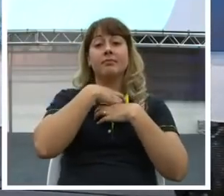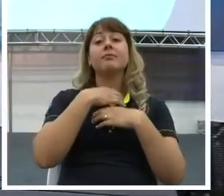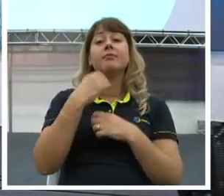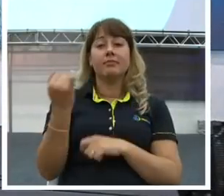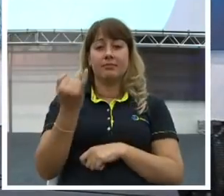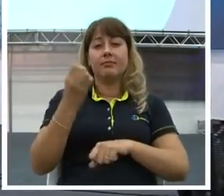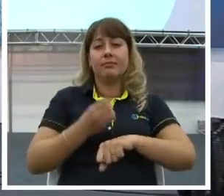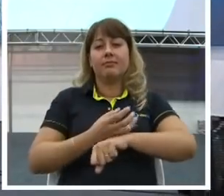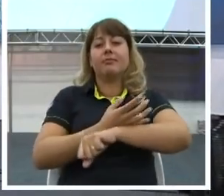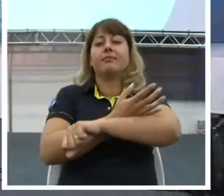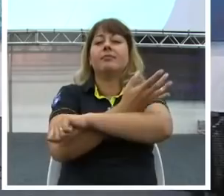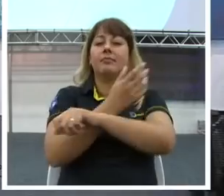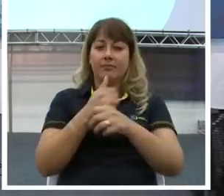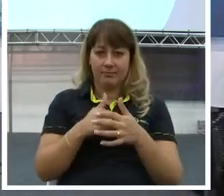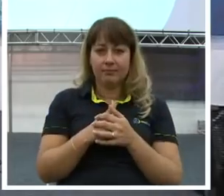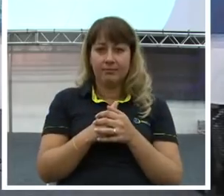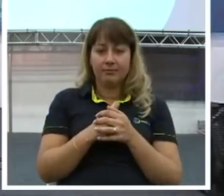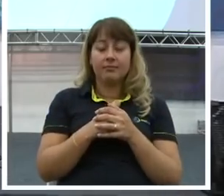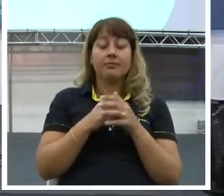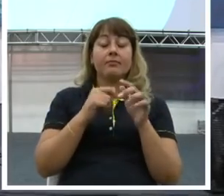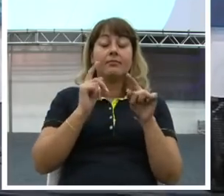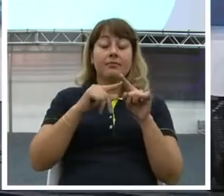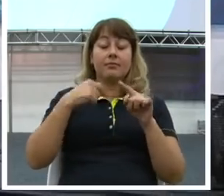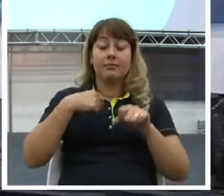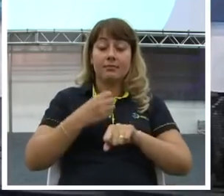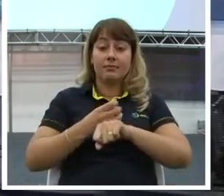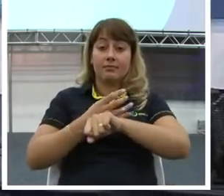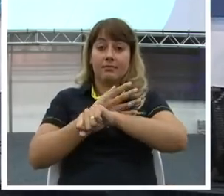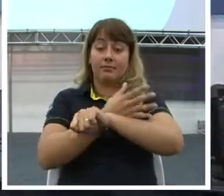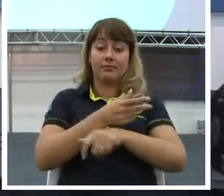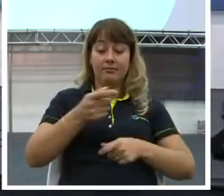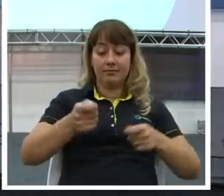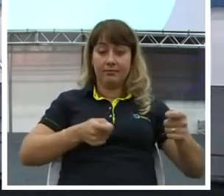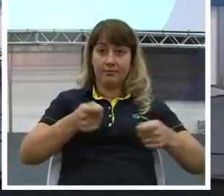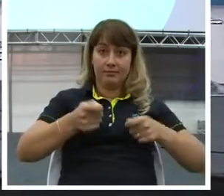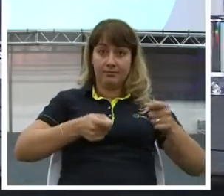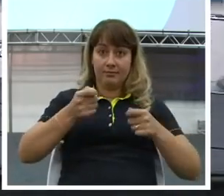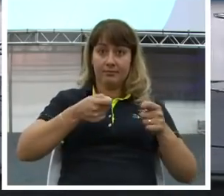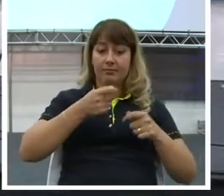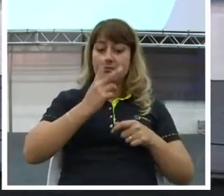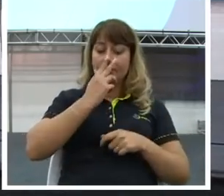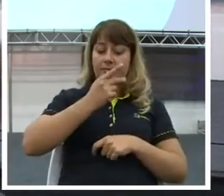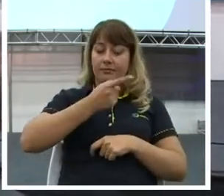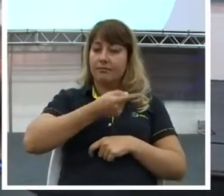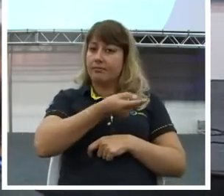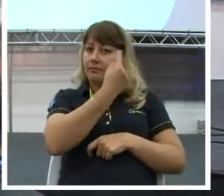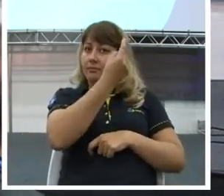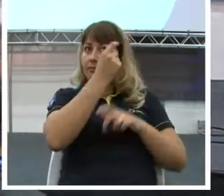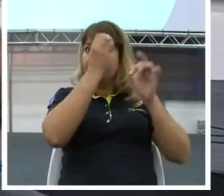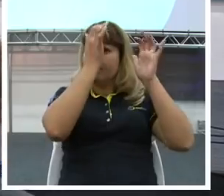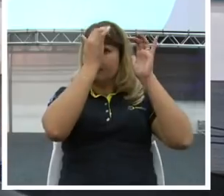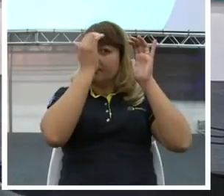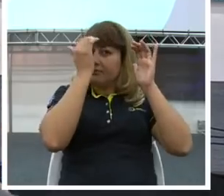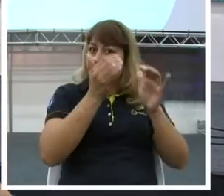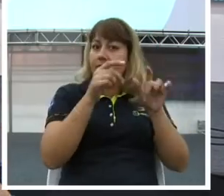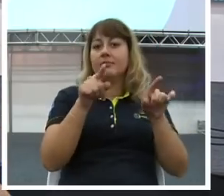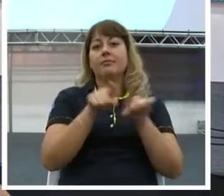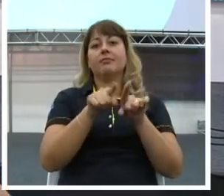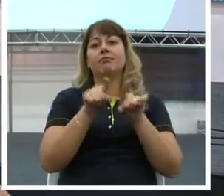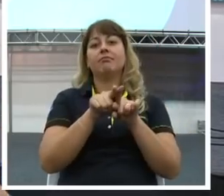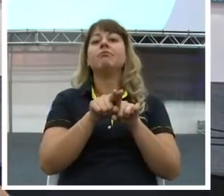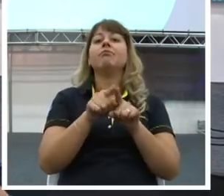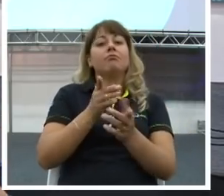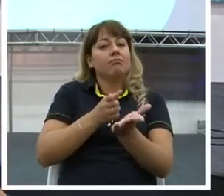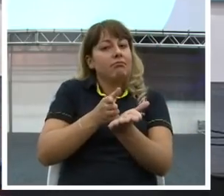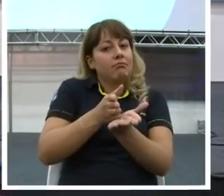Que é ele que comanda seu racional. É ele que comanda suas ações. E por isso que é difícil. Que se fosse